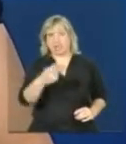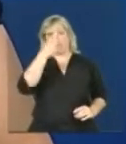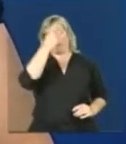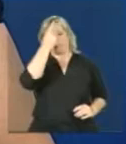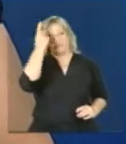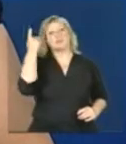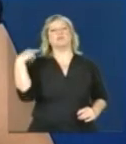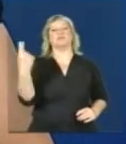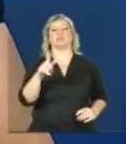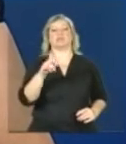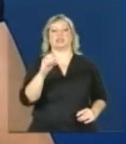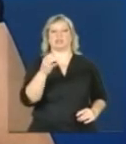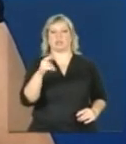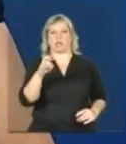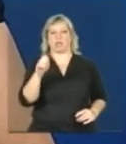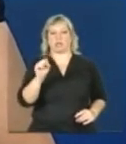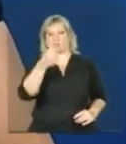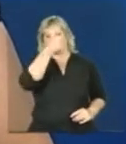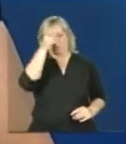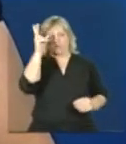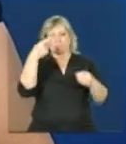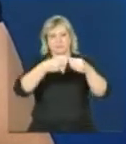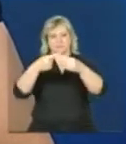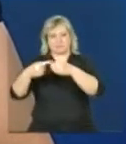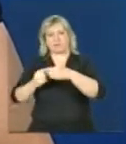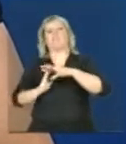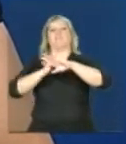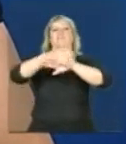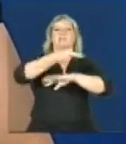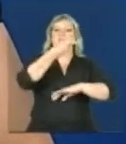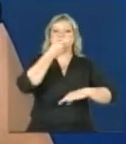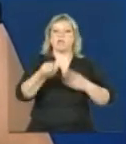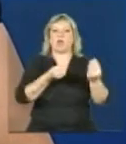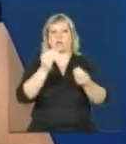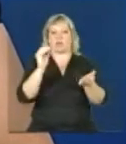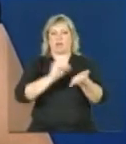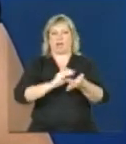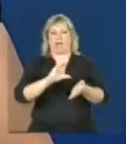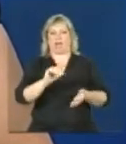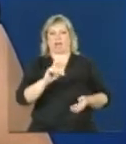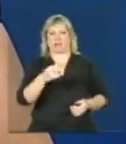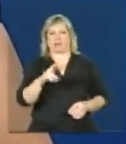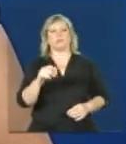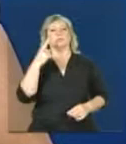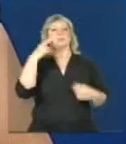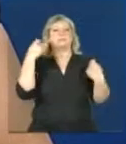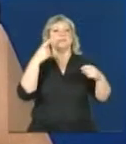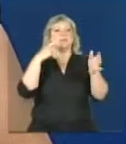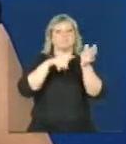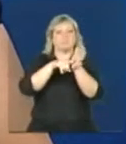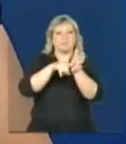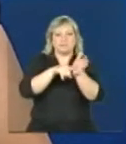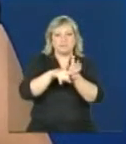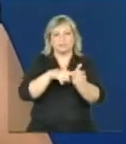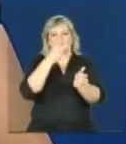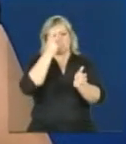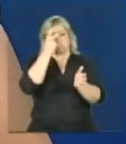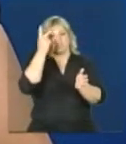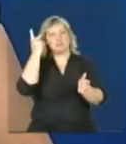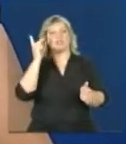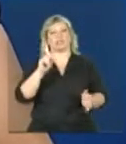atualizam o cadastro é porque ou necessita de uma atualização mesmo cadastral ou porque existe alguma